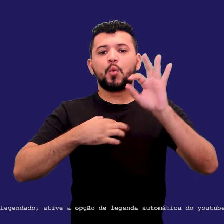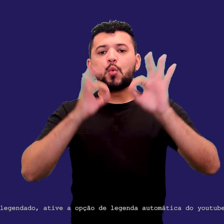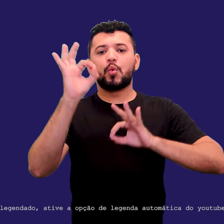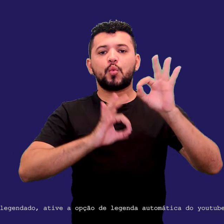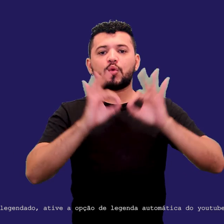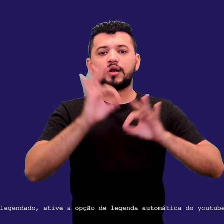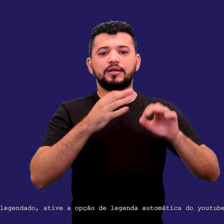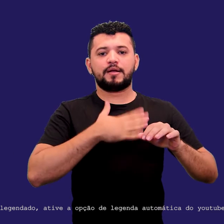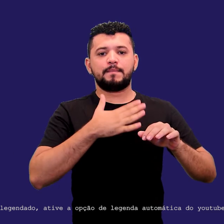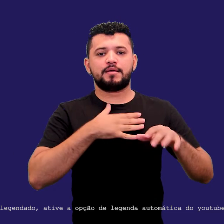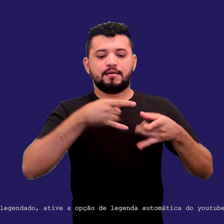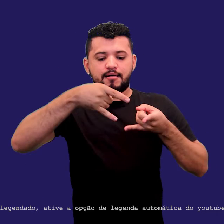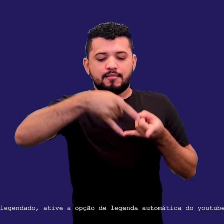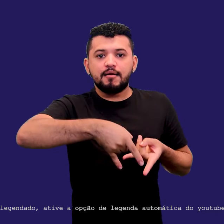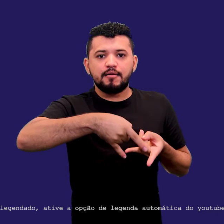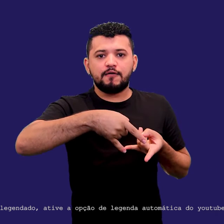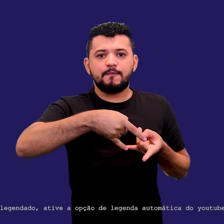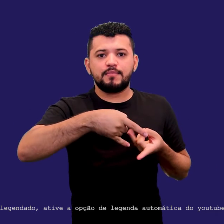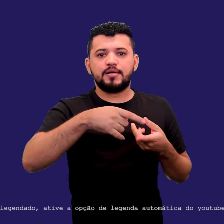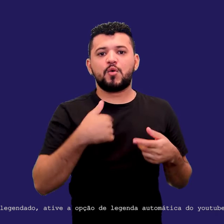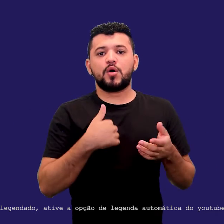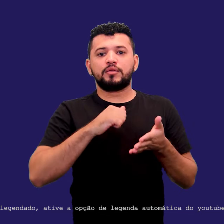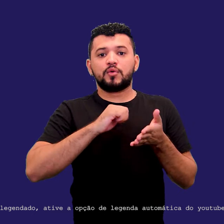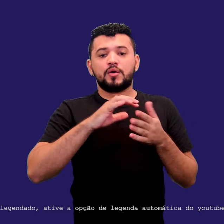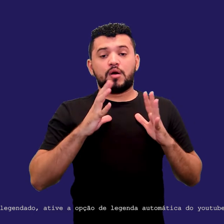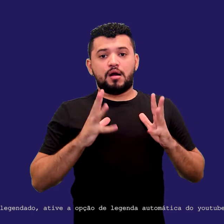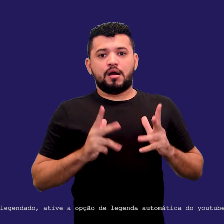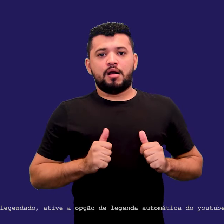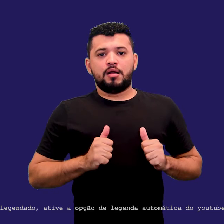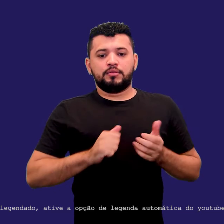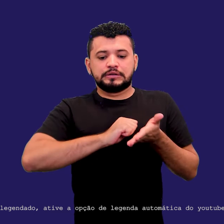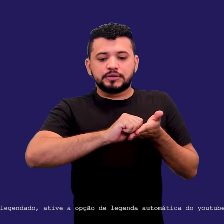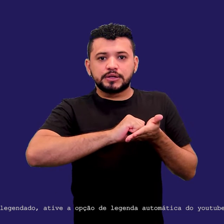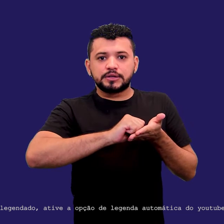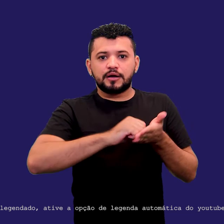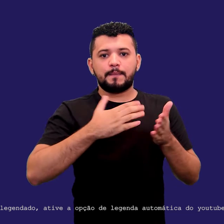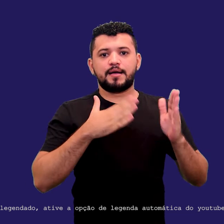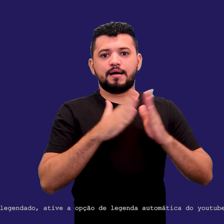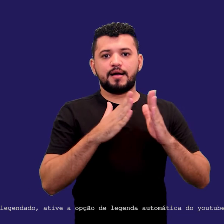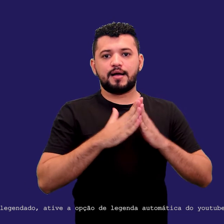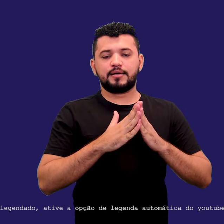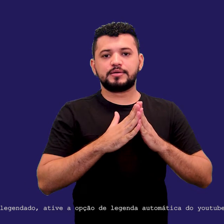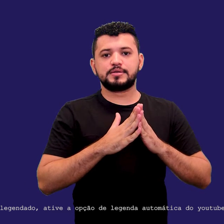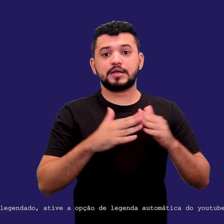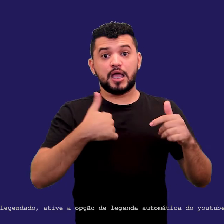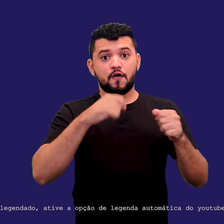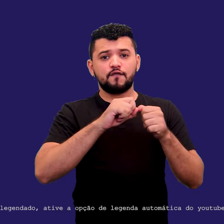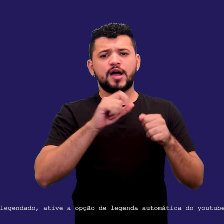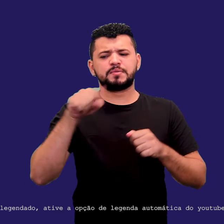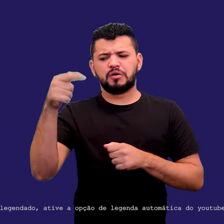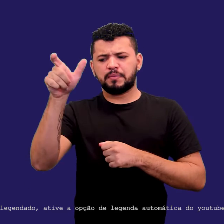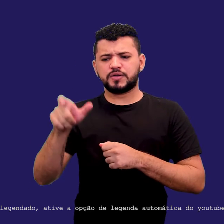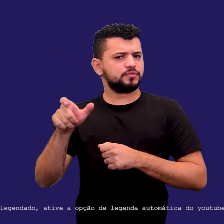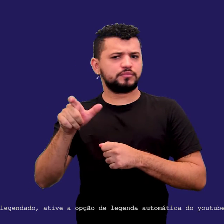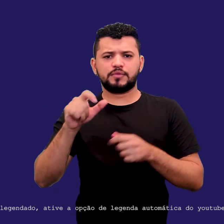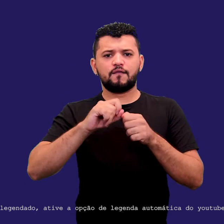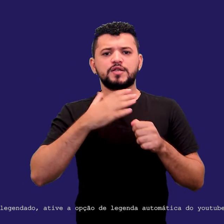louças na minha casa, quando eu arrumo a minha casa, eu não estou fazendo para os outros, eu estou fazendo para mim. Quando eu trabalho numa